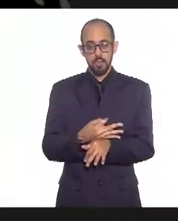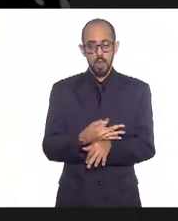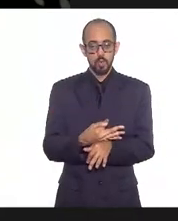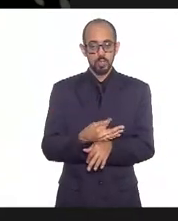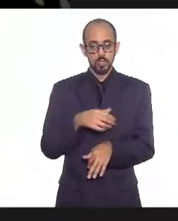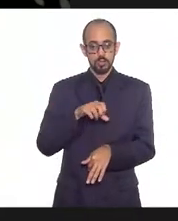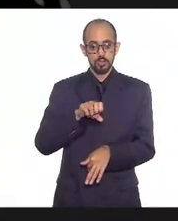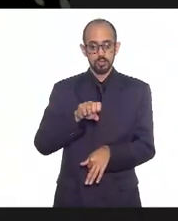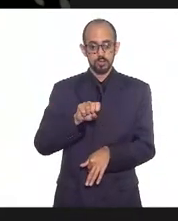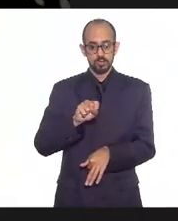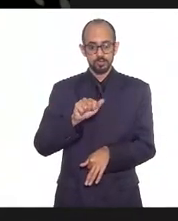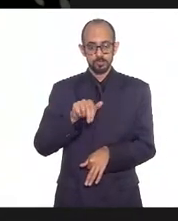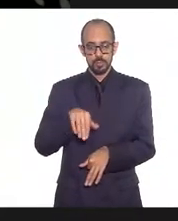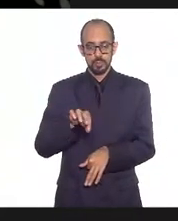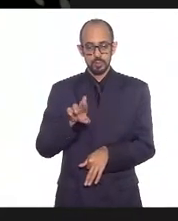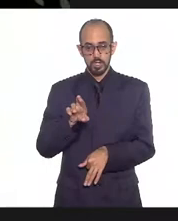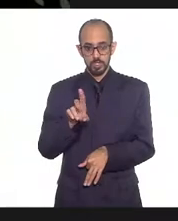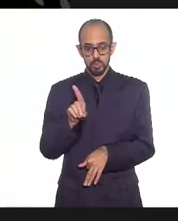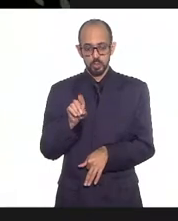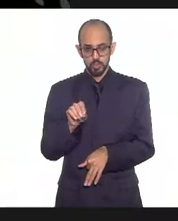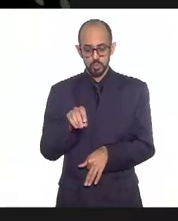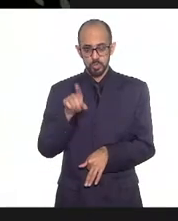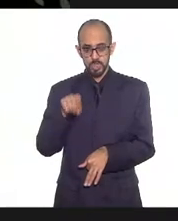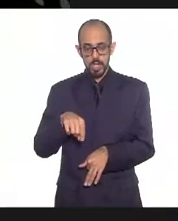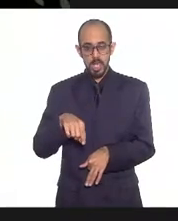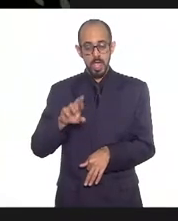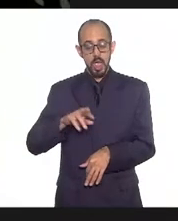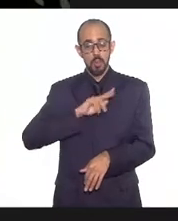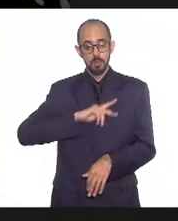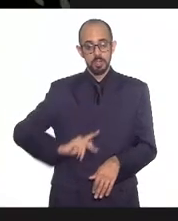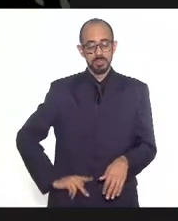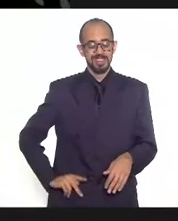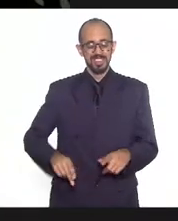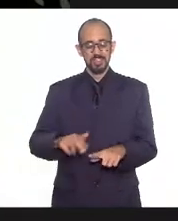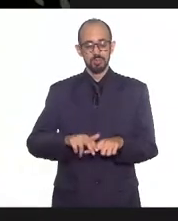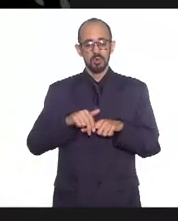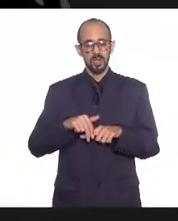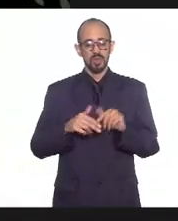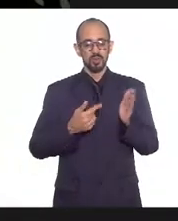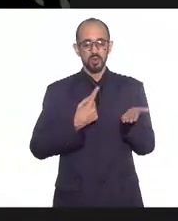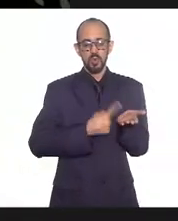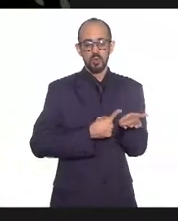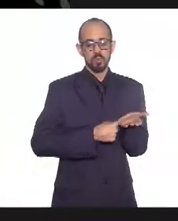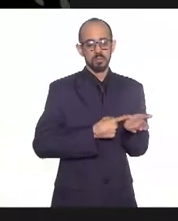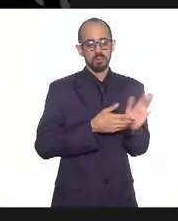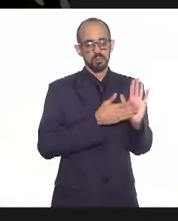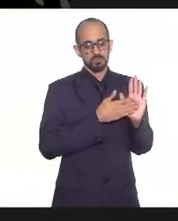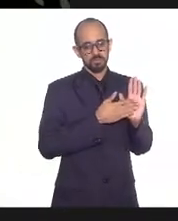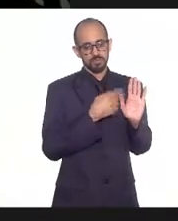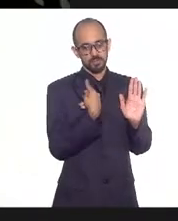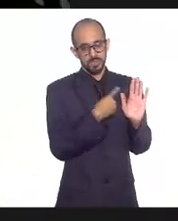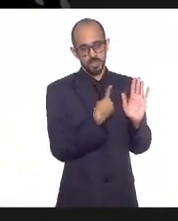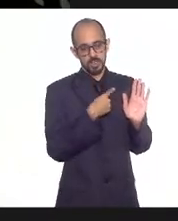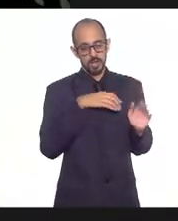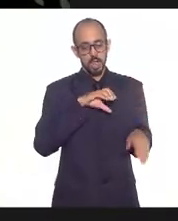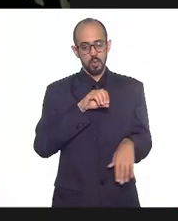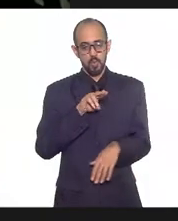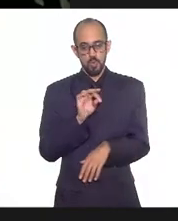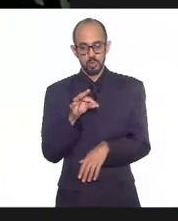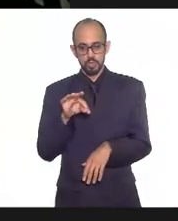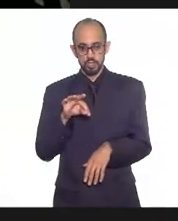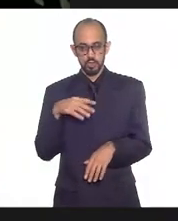Sandro César, que é o presidente da CUT Rio, por conta de outros compromissos que ele tem. Na CUT, eu sou secretário de Saúde dos